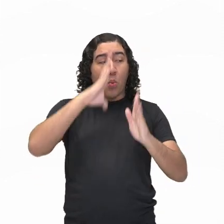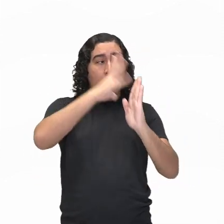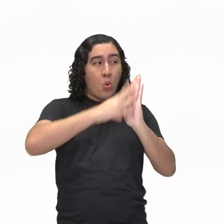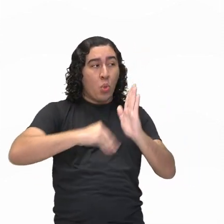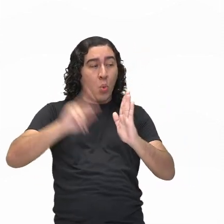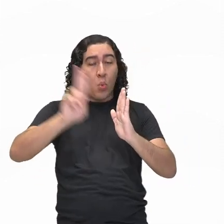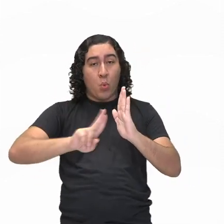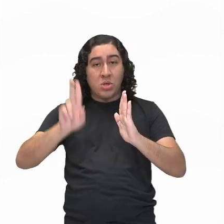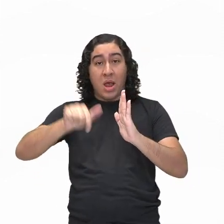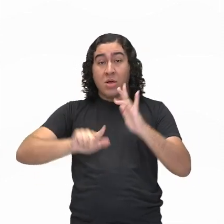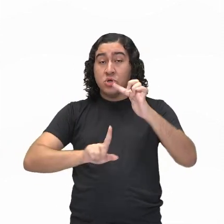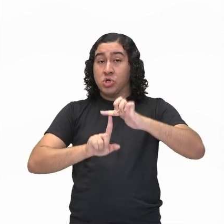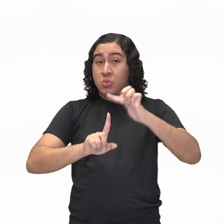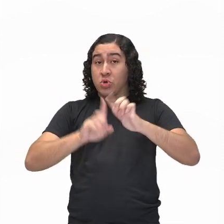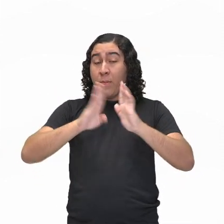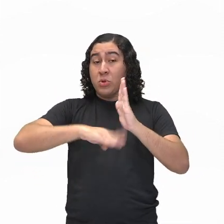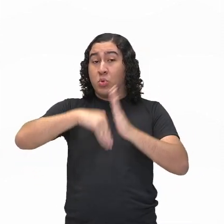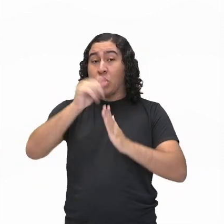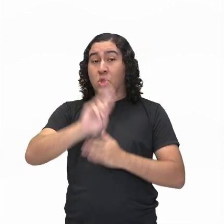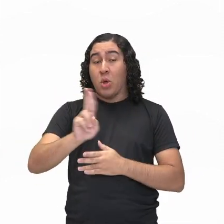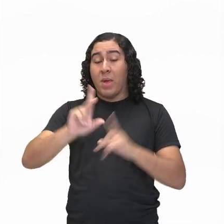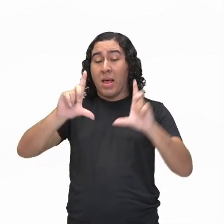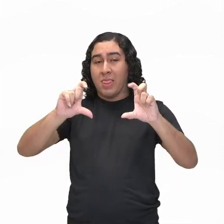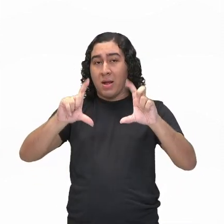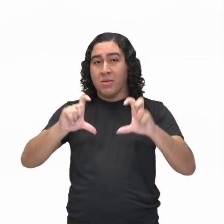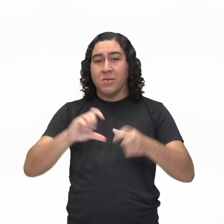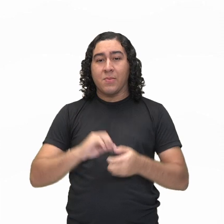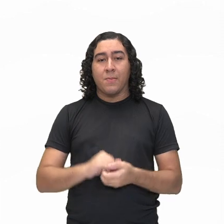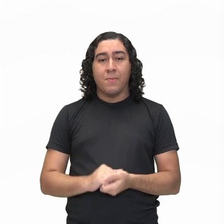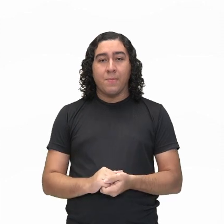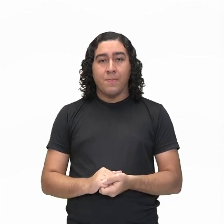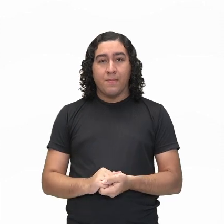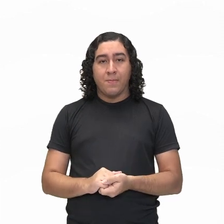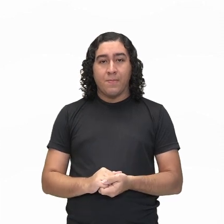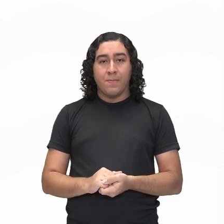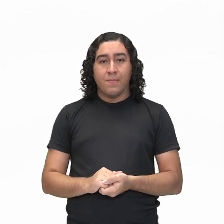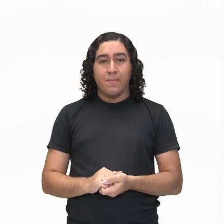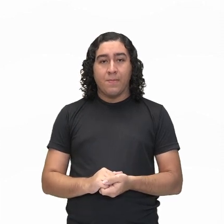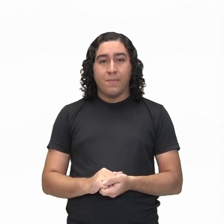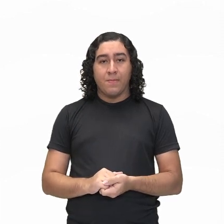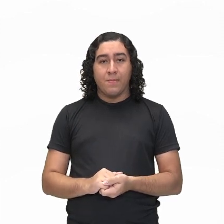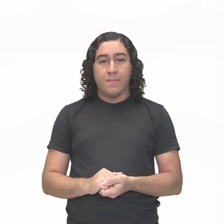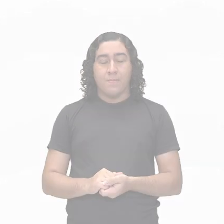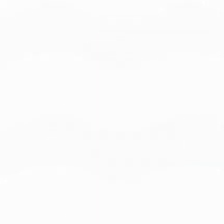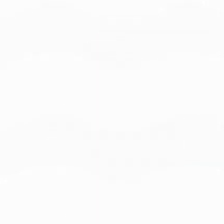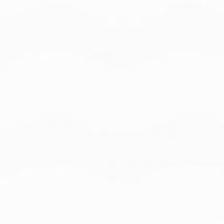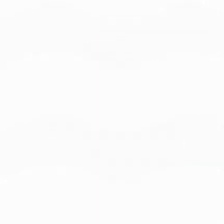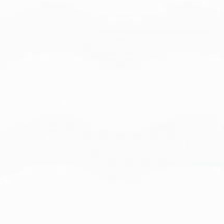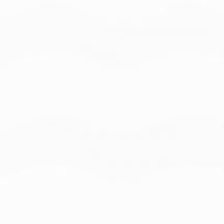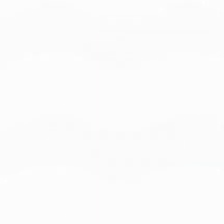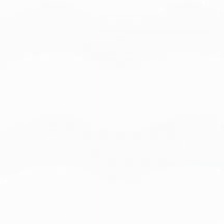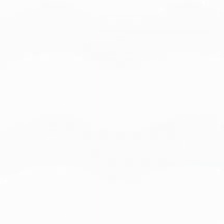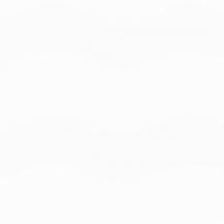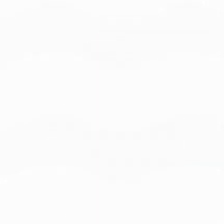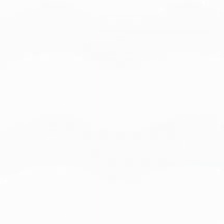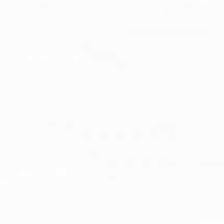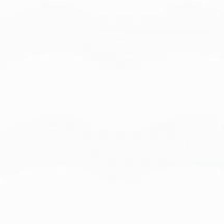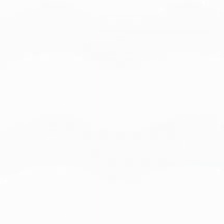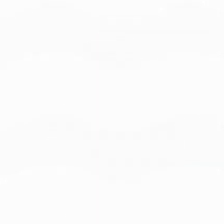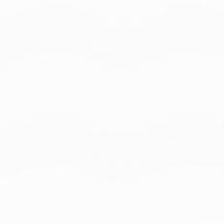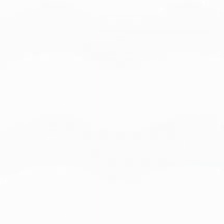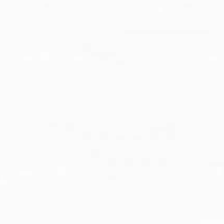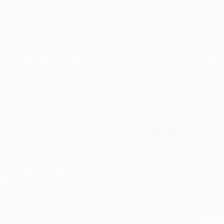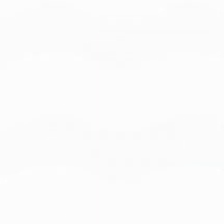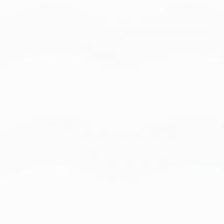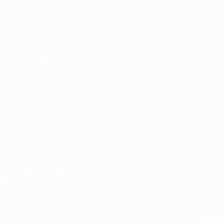é um tipo de pintura que é chamado retrato. Aí vocês estão vendo uma obra de arte que se chama